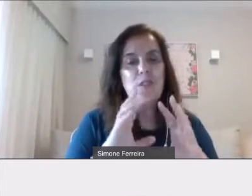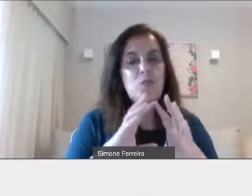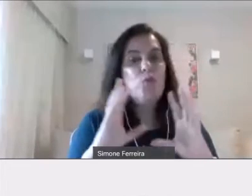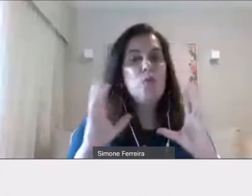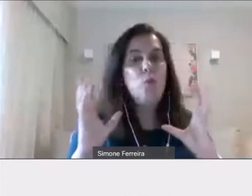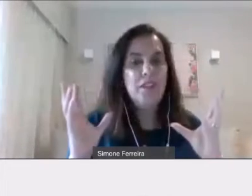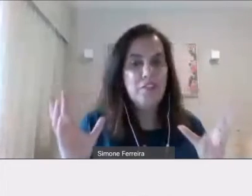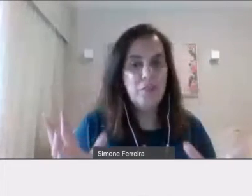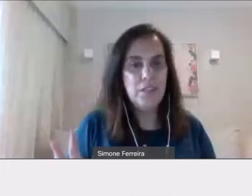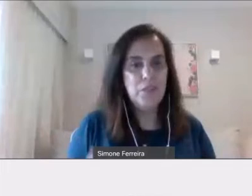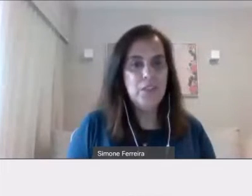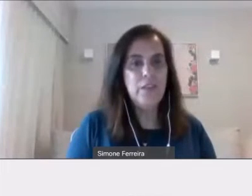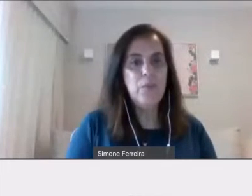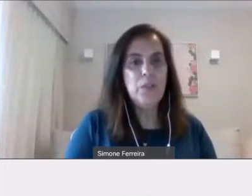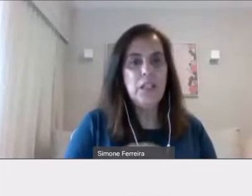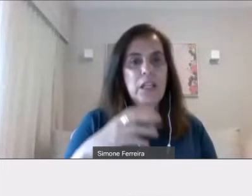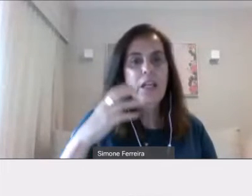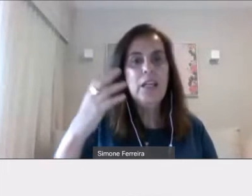instituições da sua